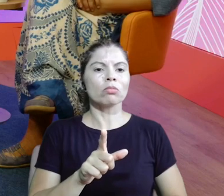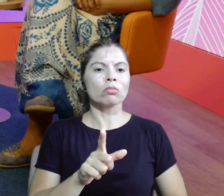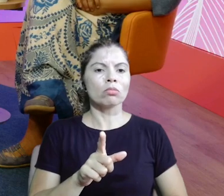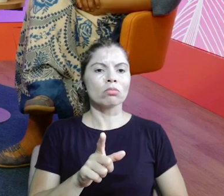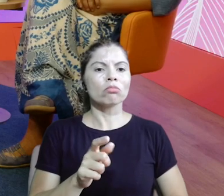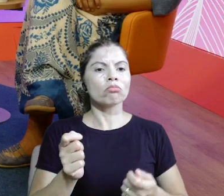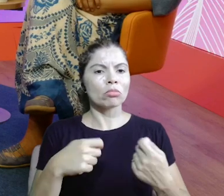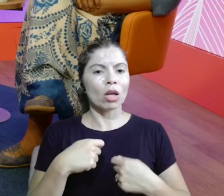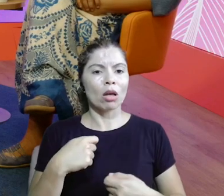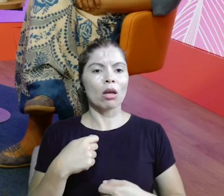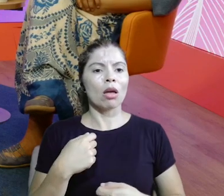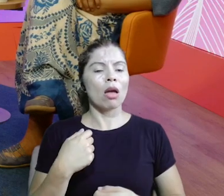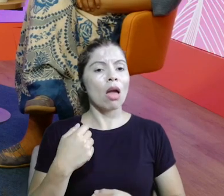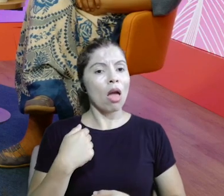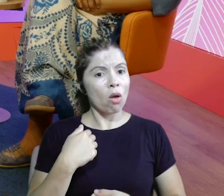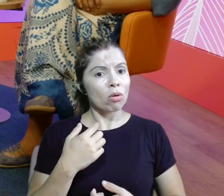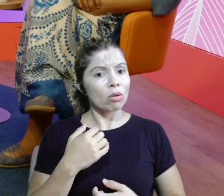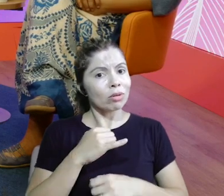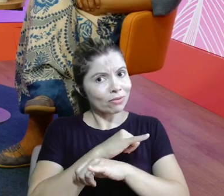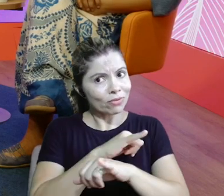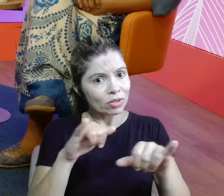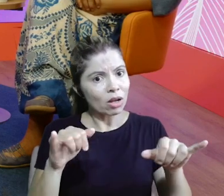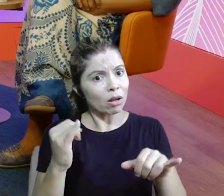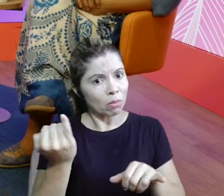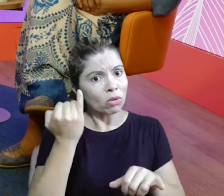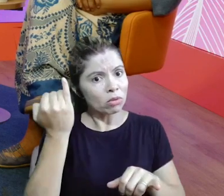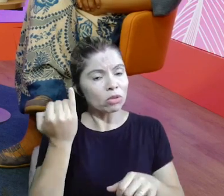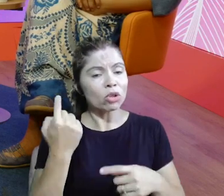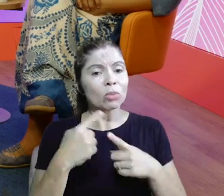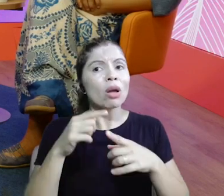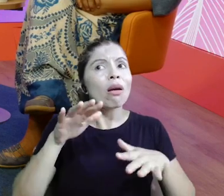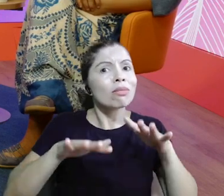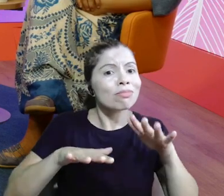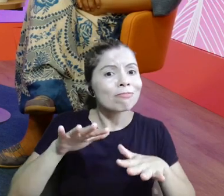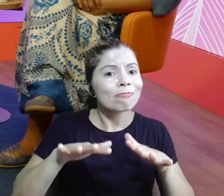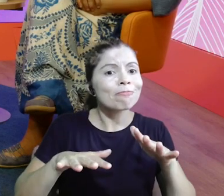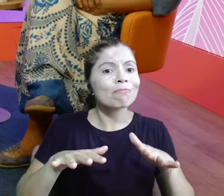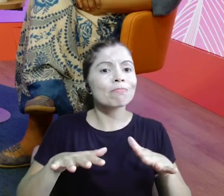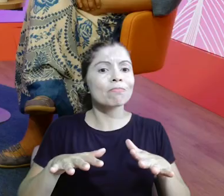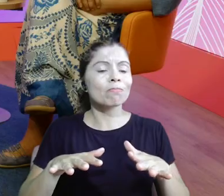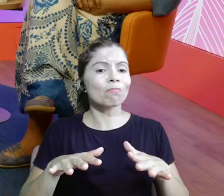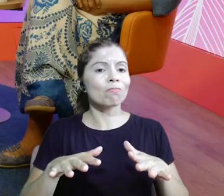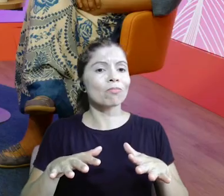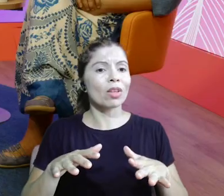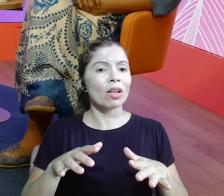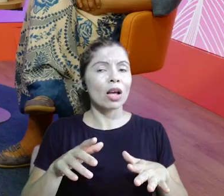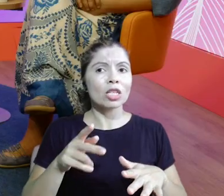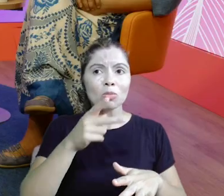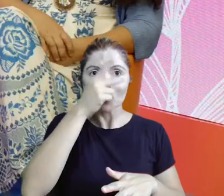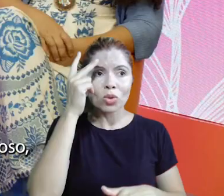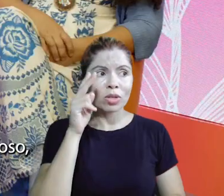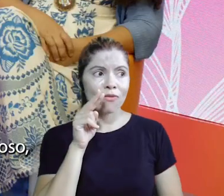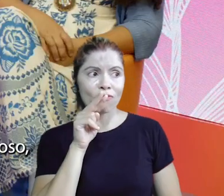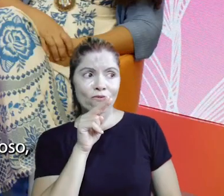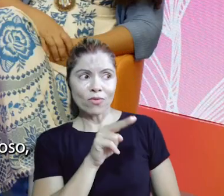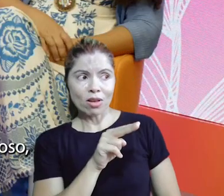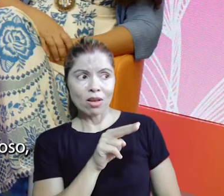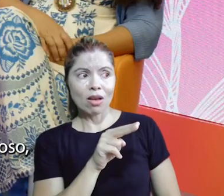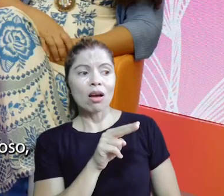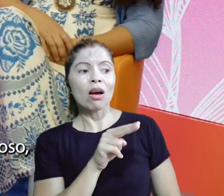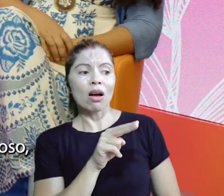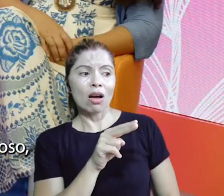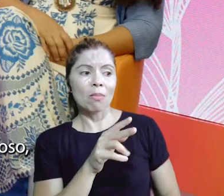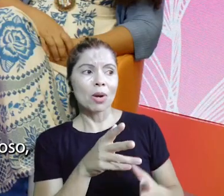Isso. E eu acho importante falar isso, porque às vezes, é, o que é visto do